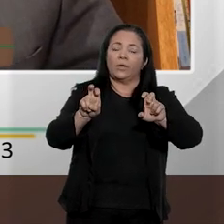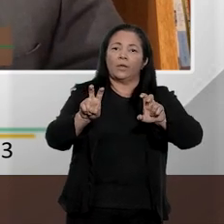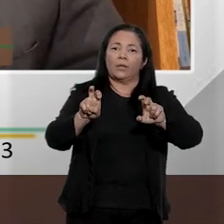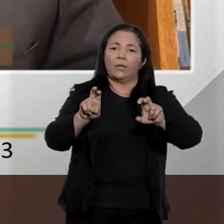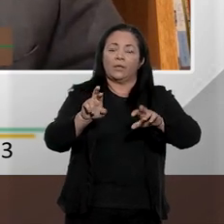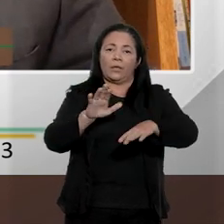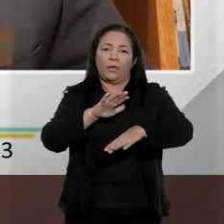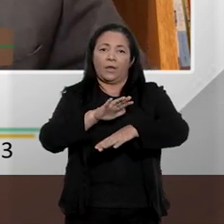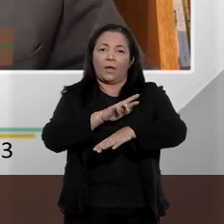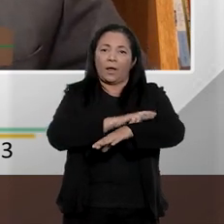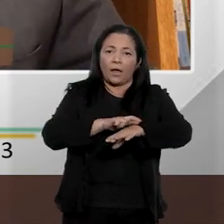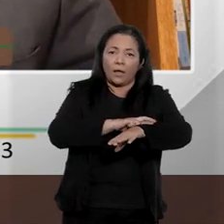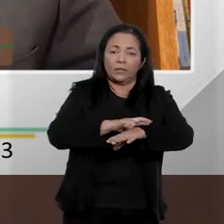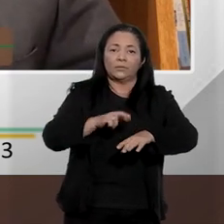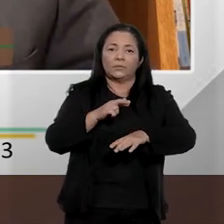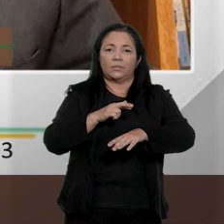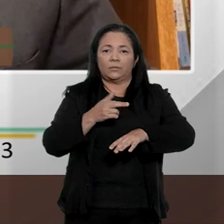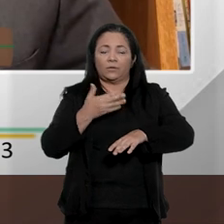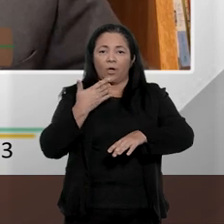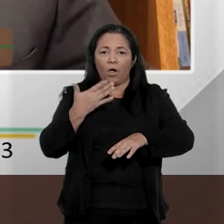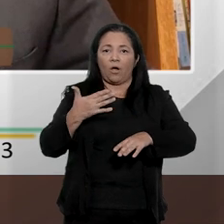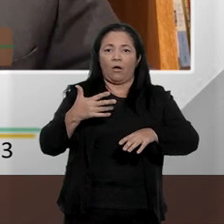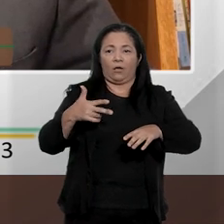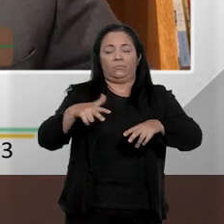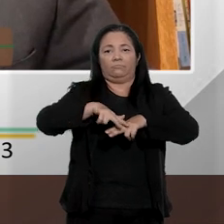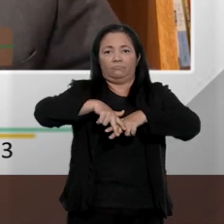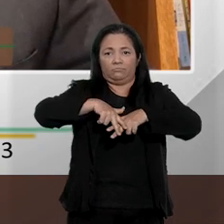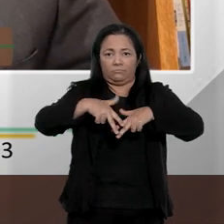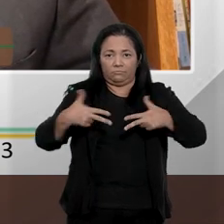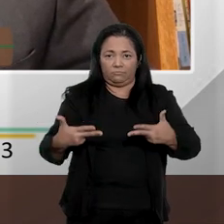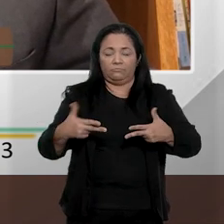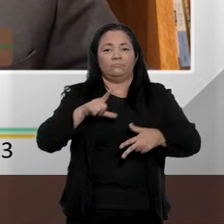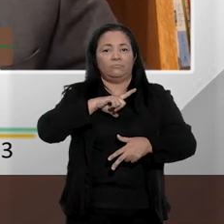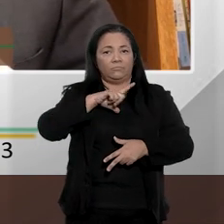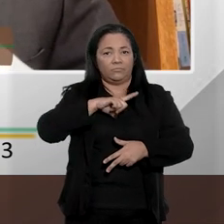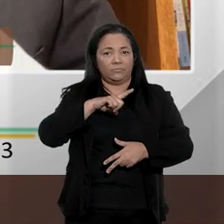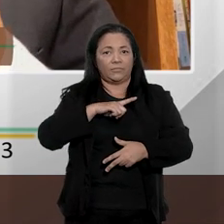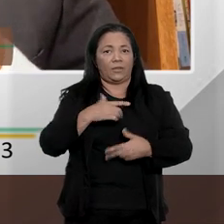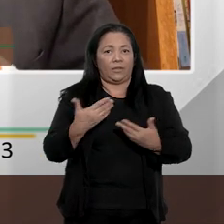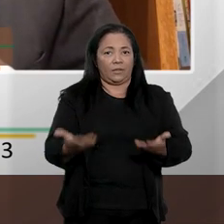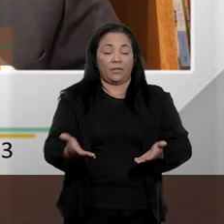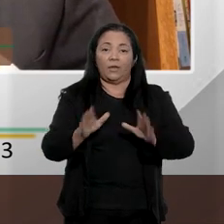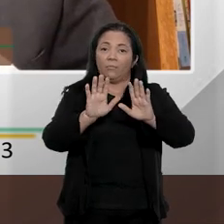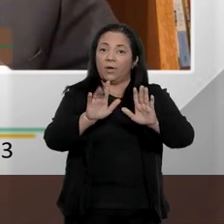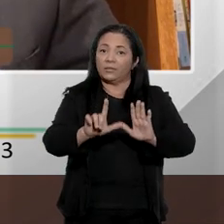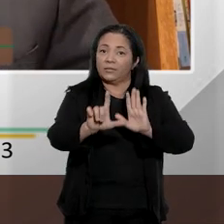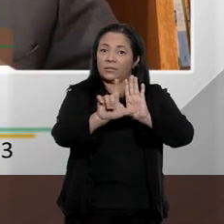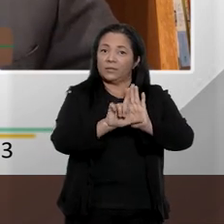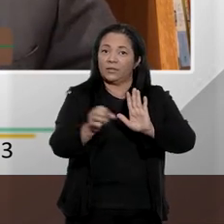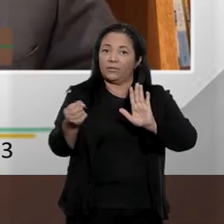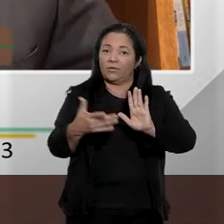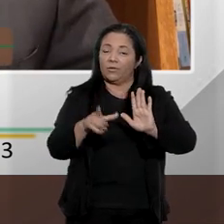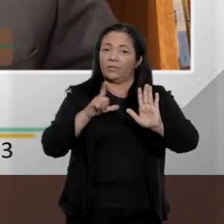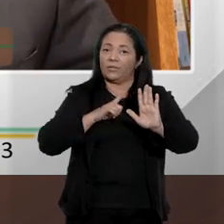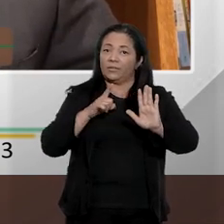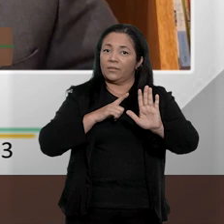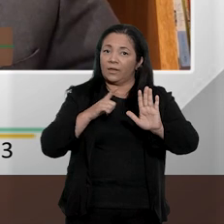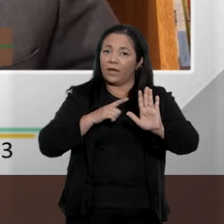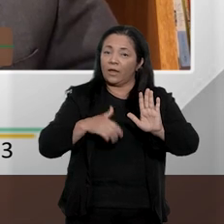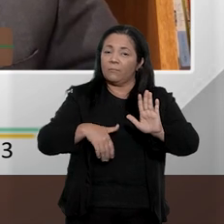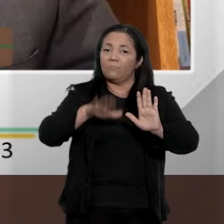etnia. Nessa nova legislação, nós temos, de forma mais explícita, algumas